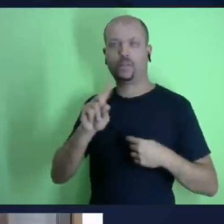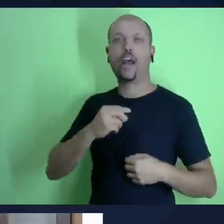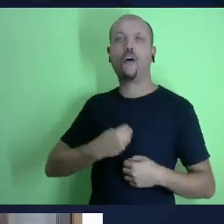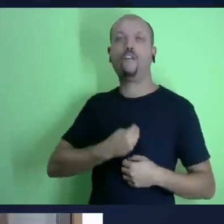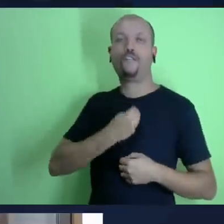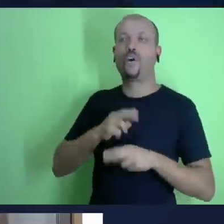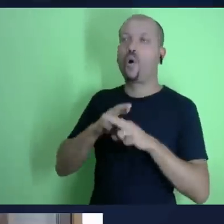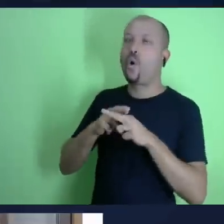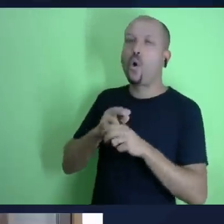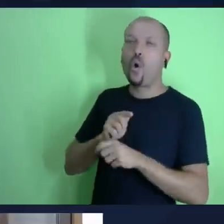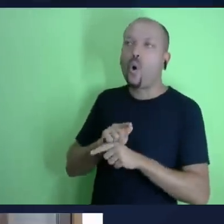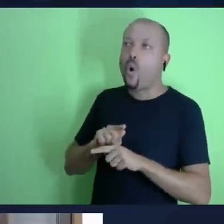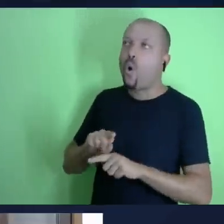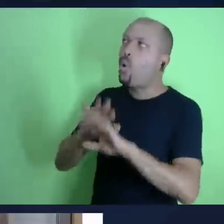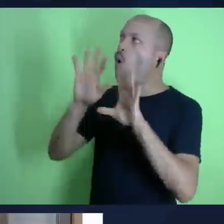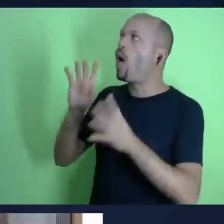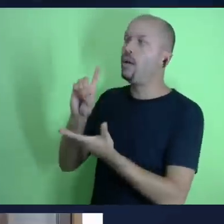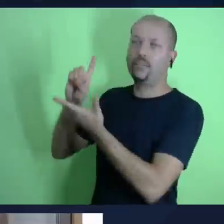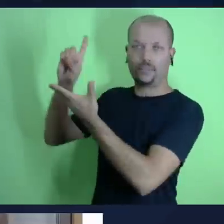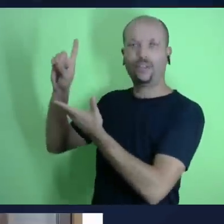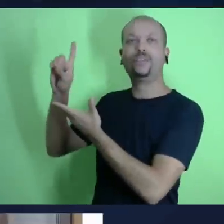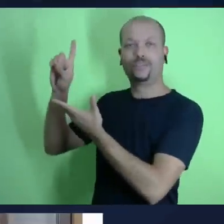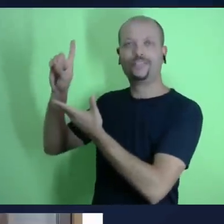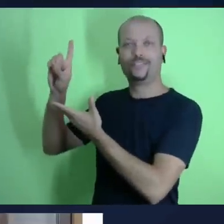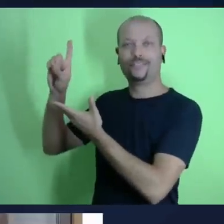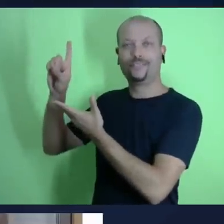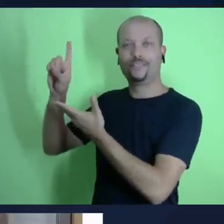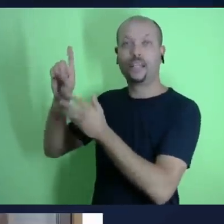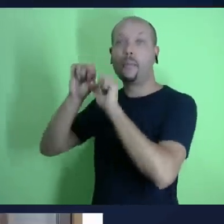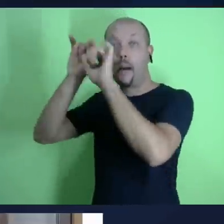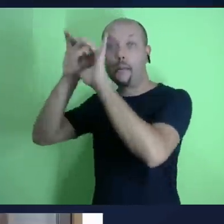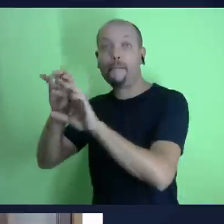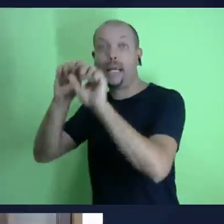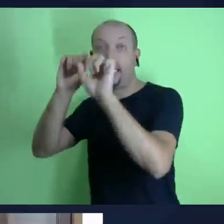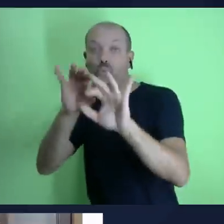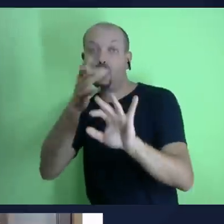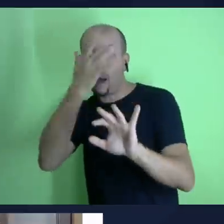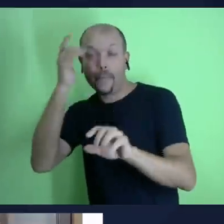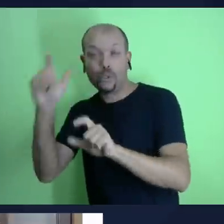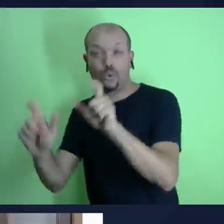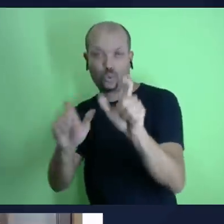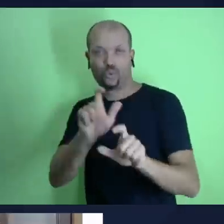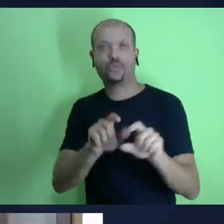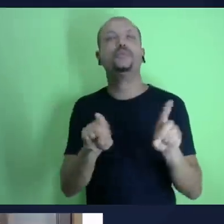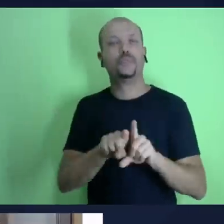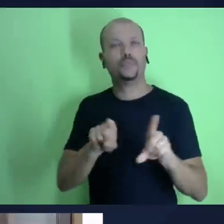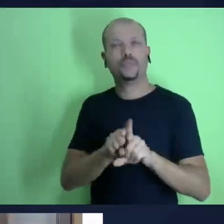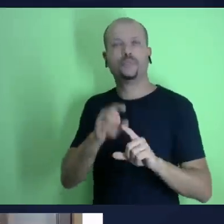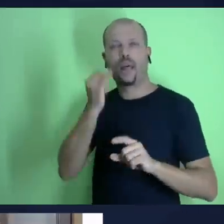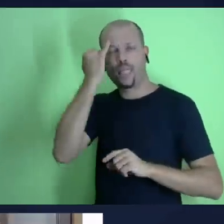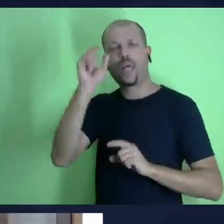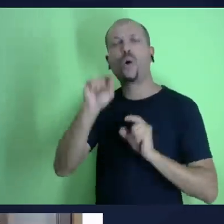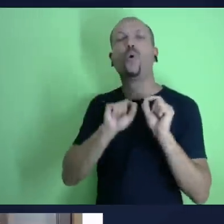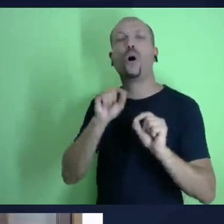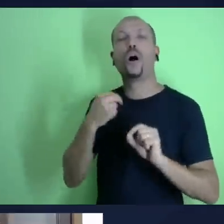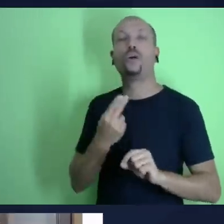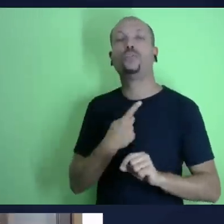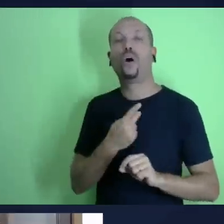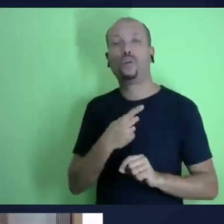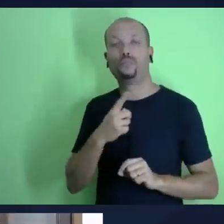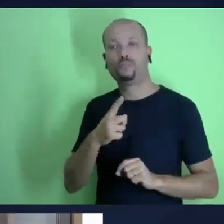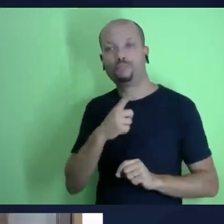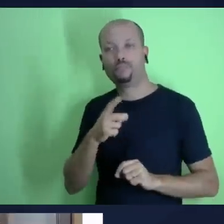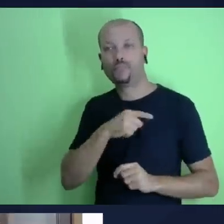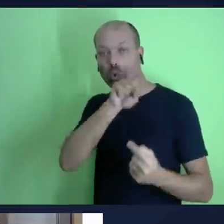vida semelhante ao foco de Deus e através do foco de Deus a gente vai vivendo dia a dia